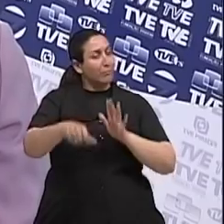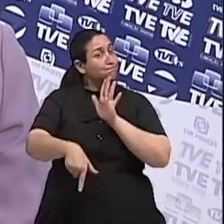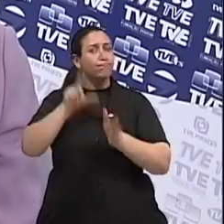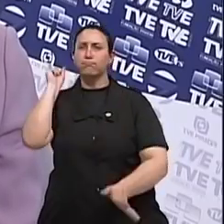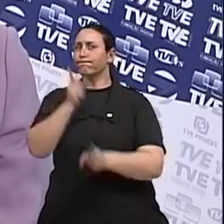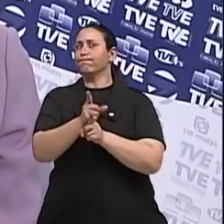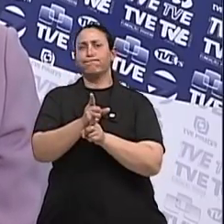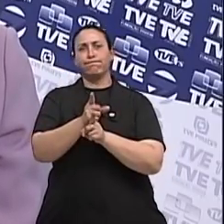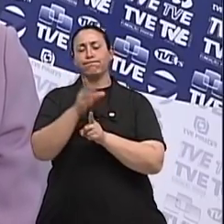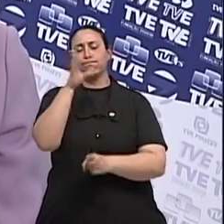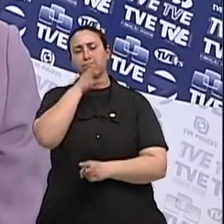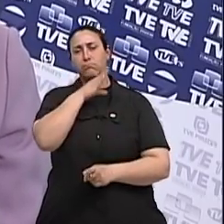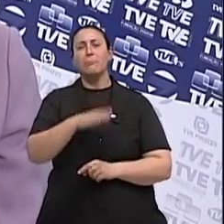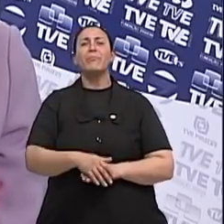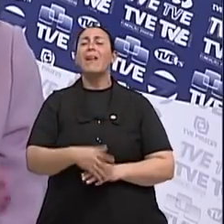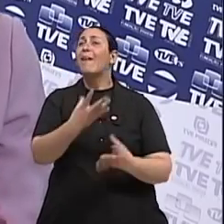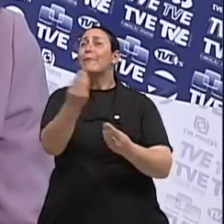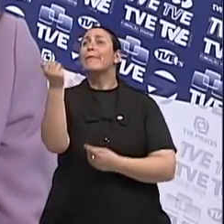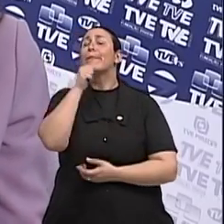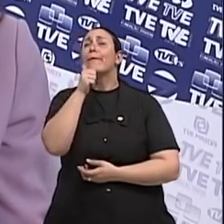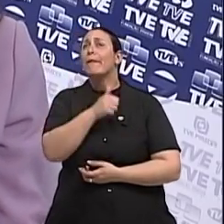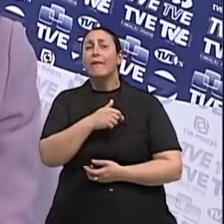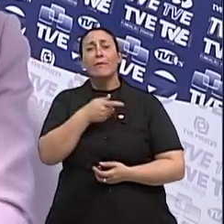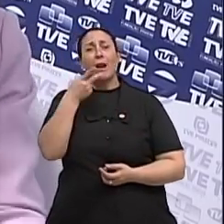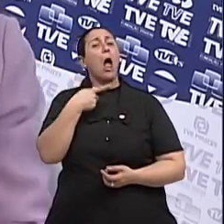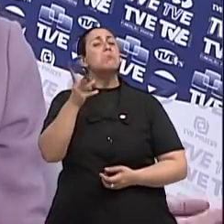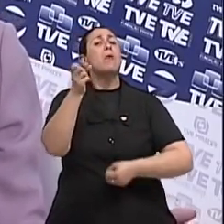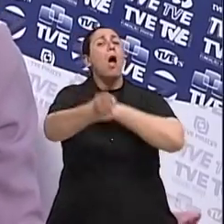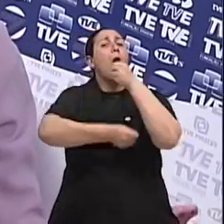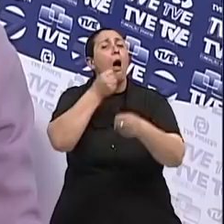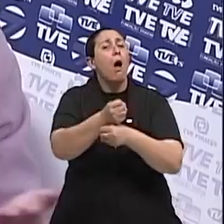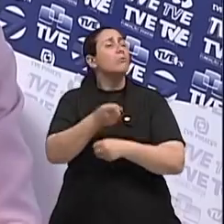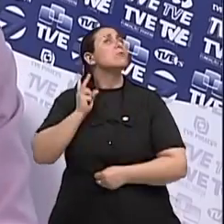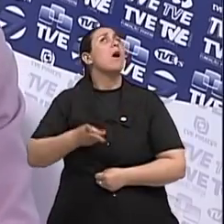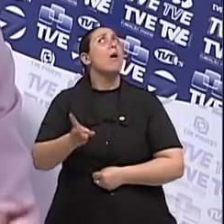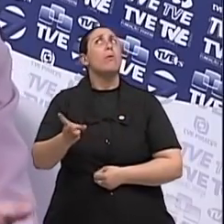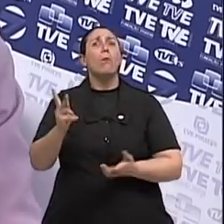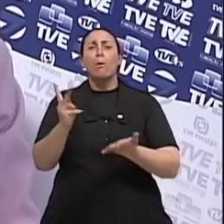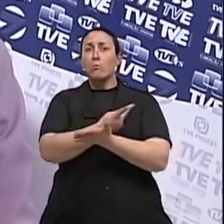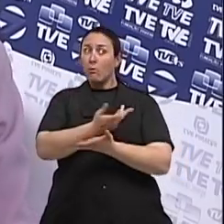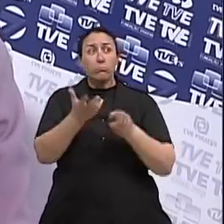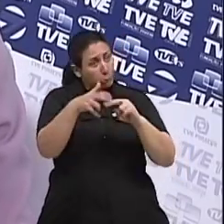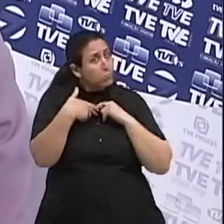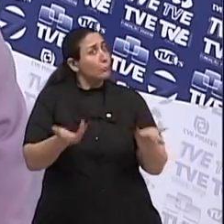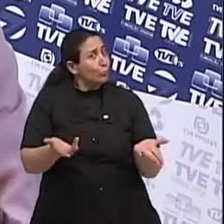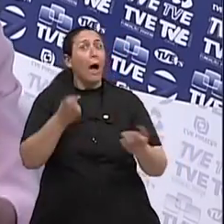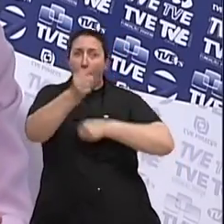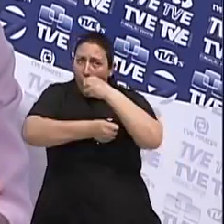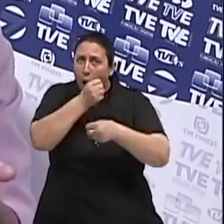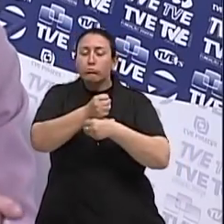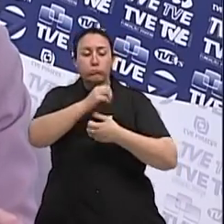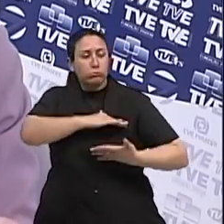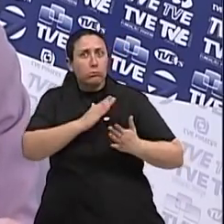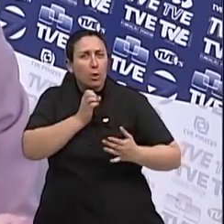Então, aquela mulher que diz assim, eu faço todos os anos e agora me aparece isso. Bom, é pra isso que a gente faz. Pra